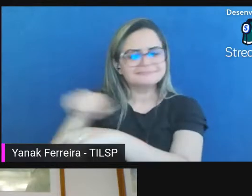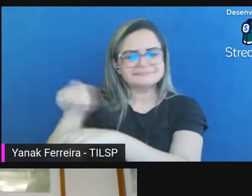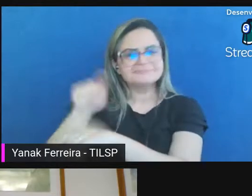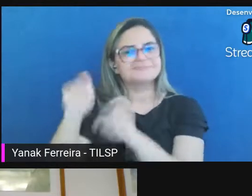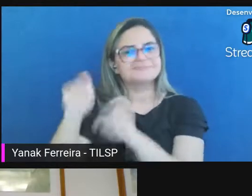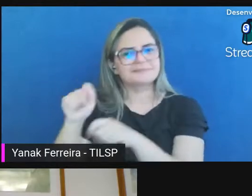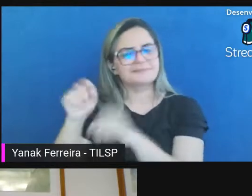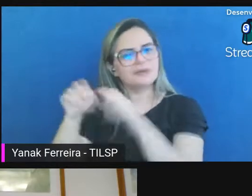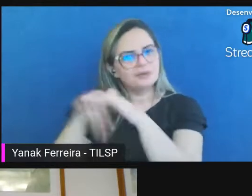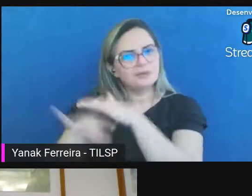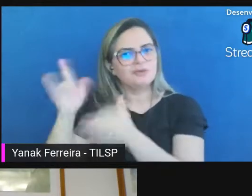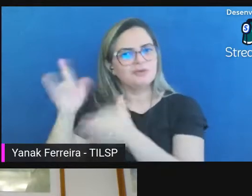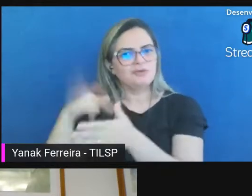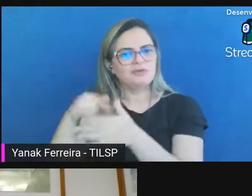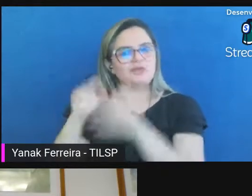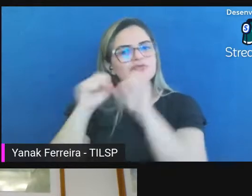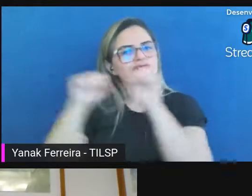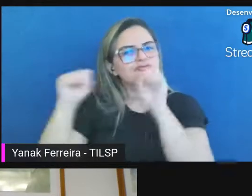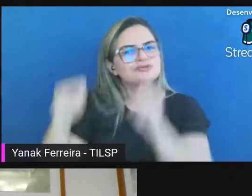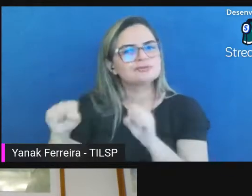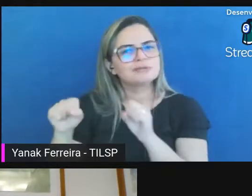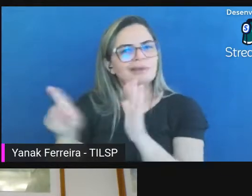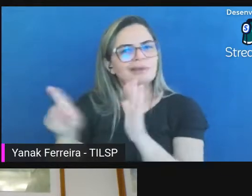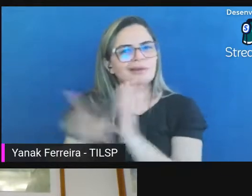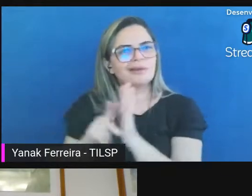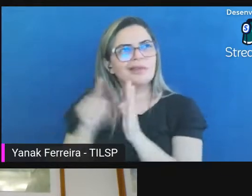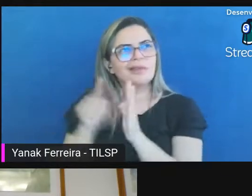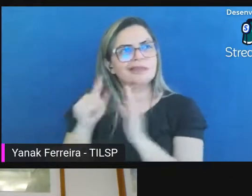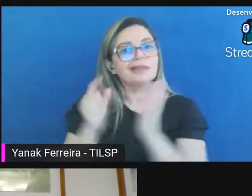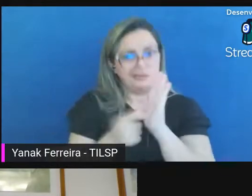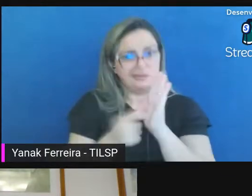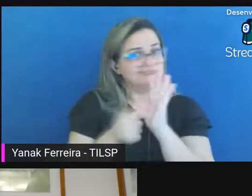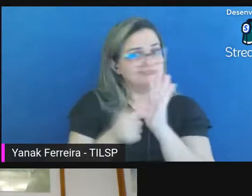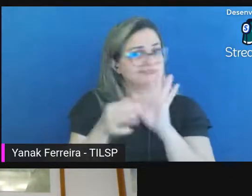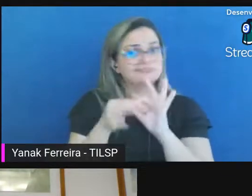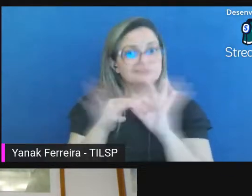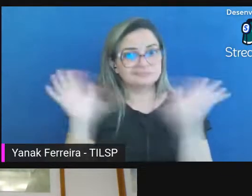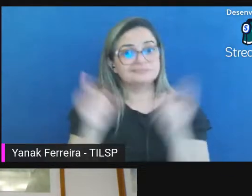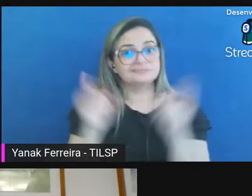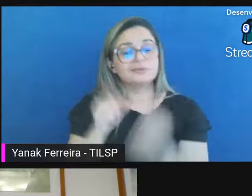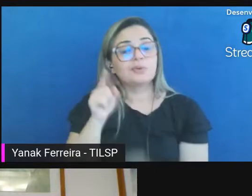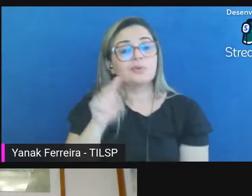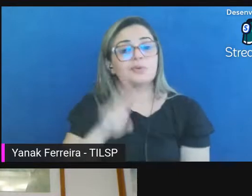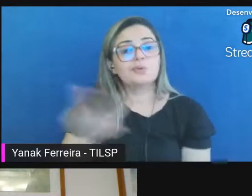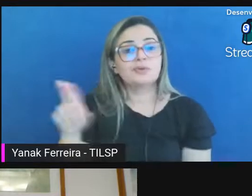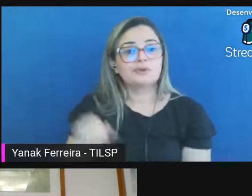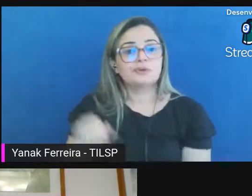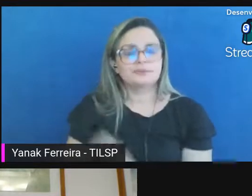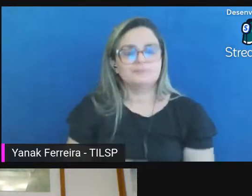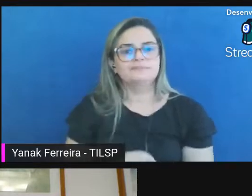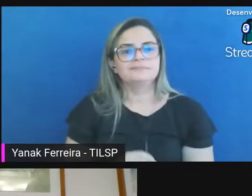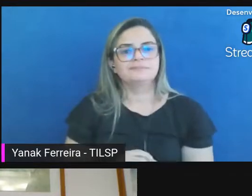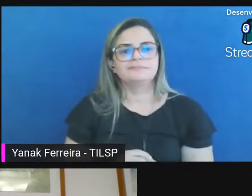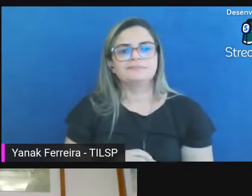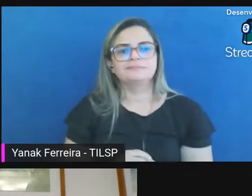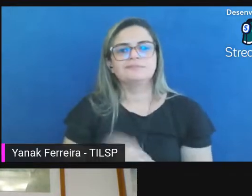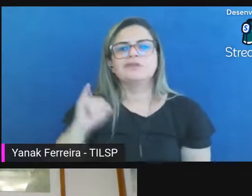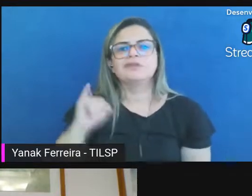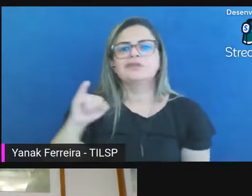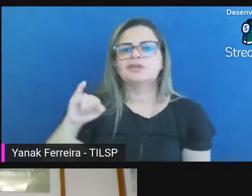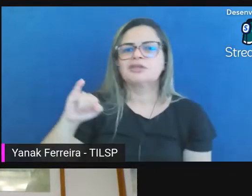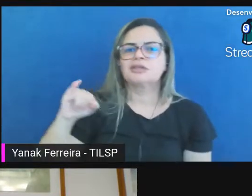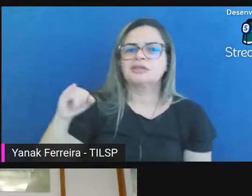preservação digital sistêmica está em software livre e se chama IPATIA com H da